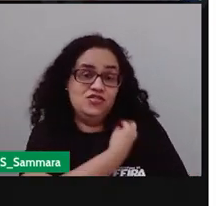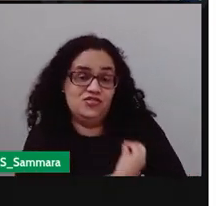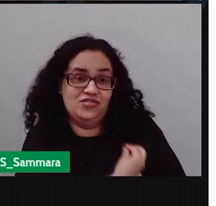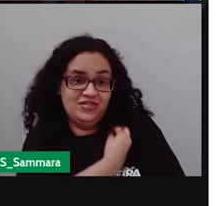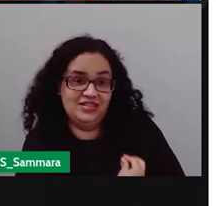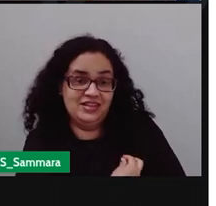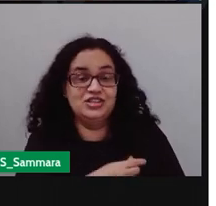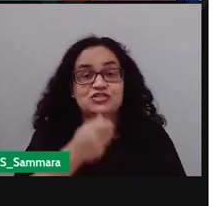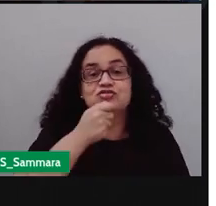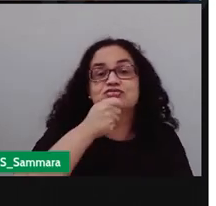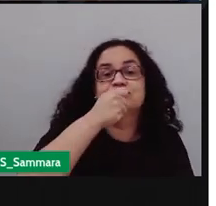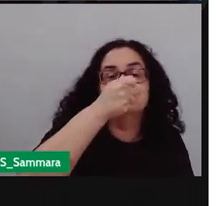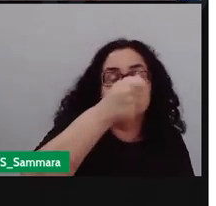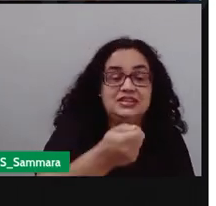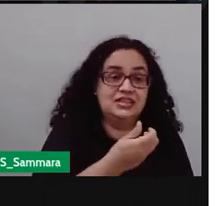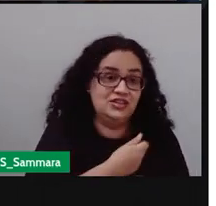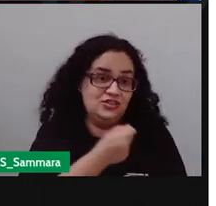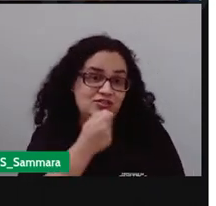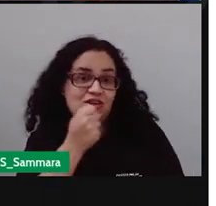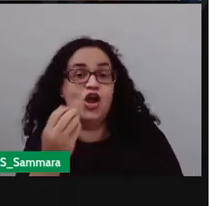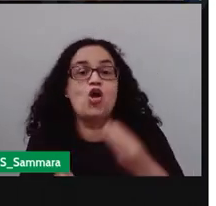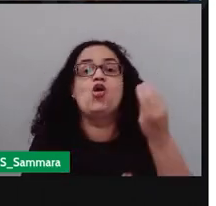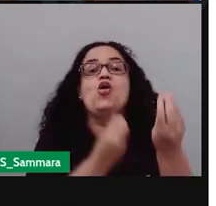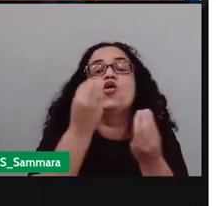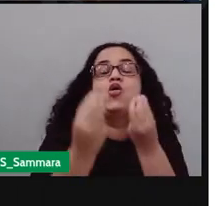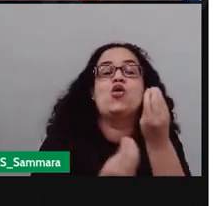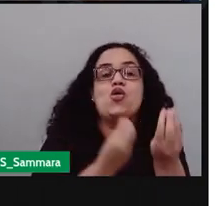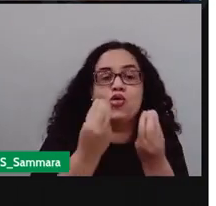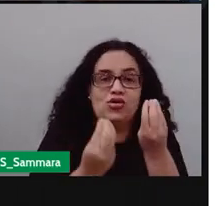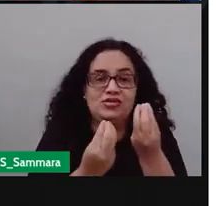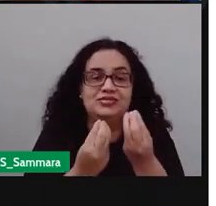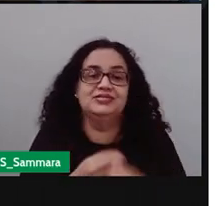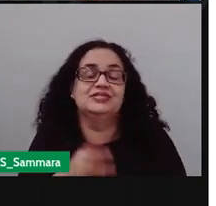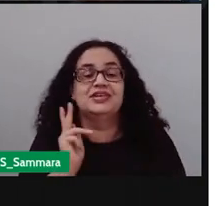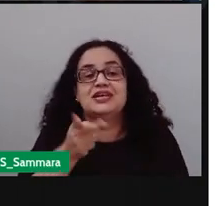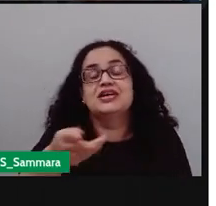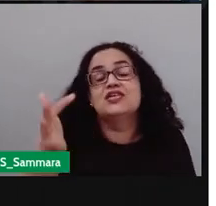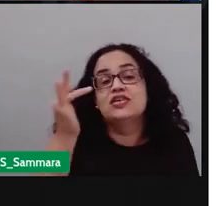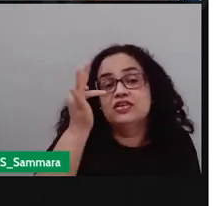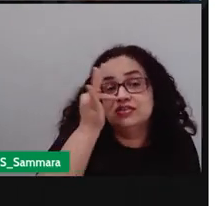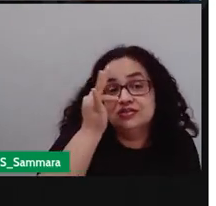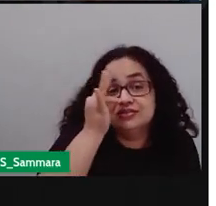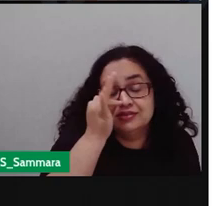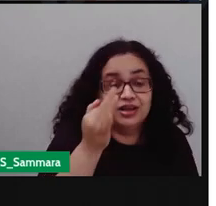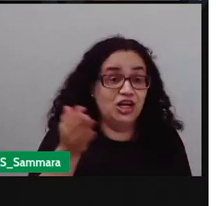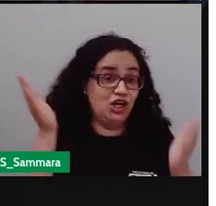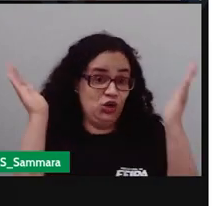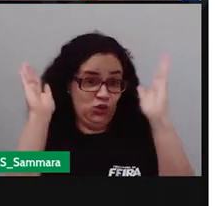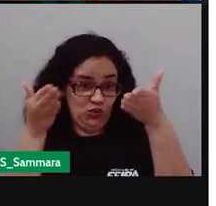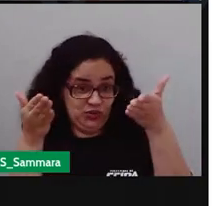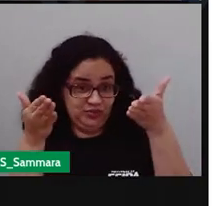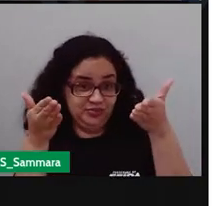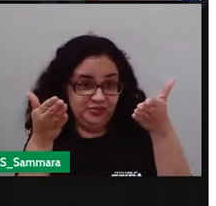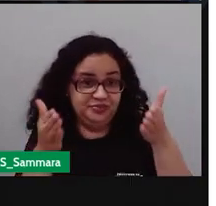né de jornalista a vida de repórter como é que seria isso aí e vamos assisti-lo agora né